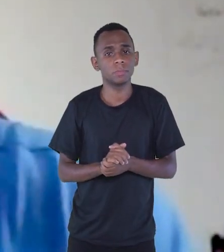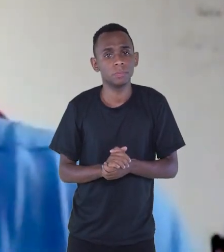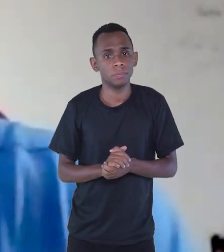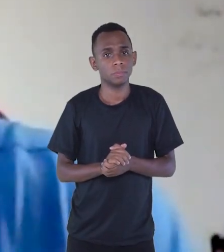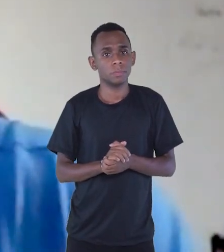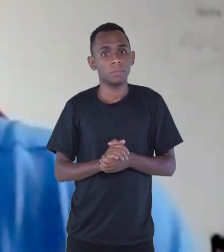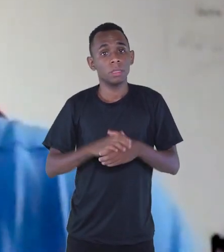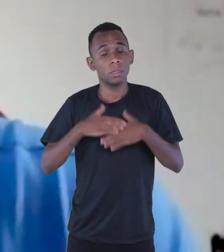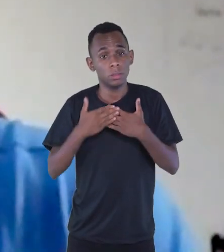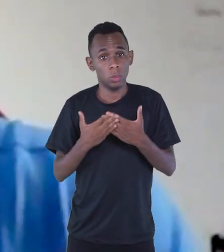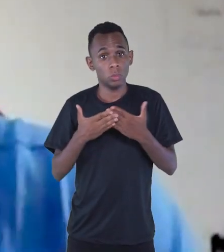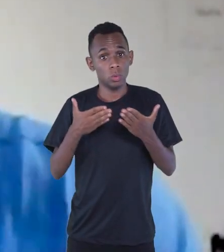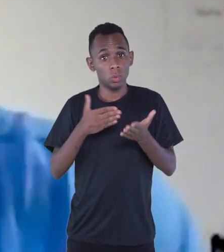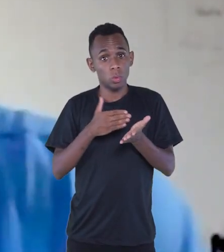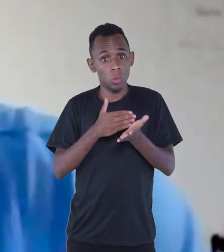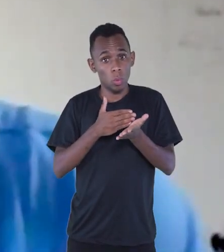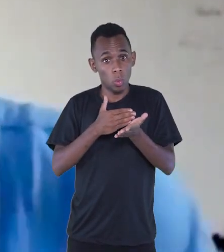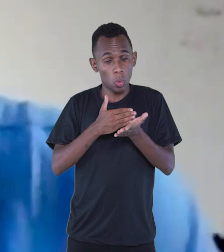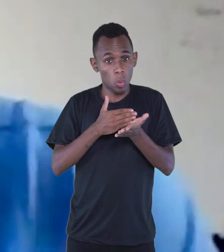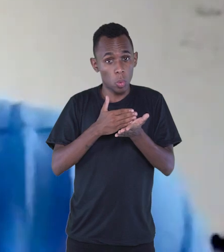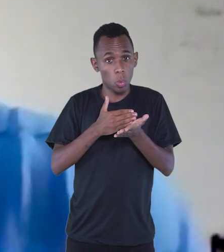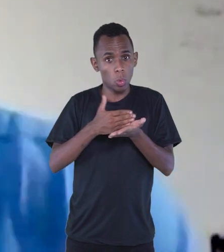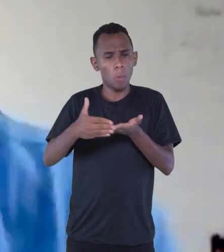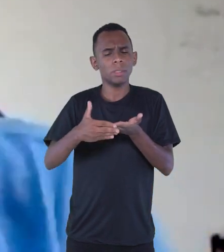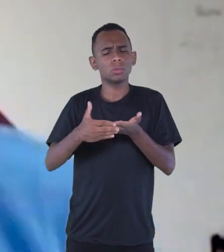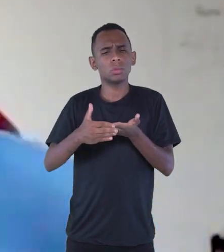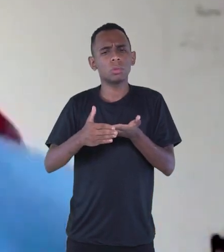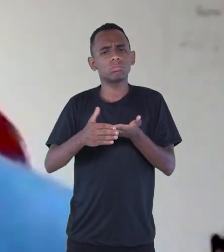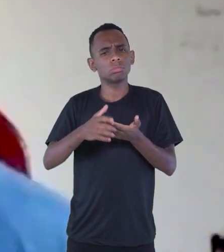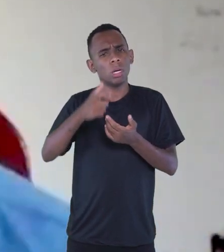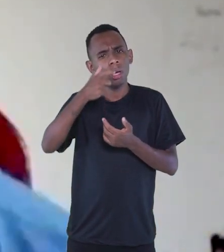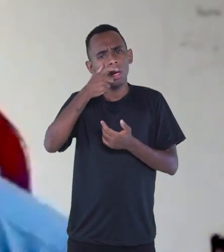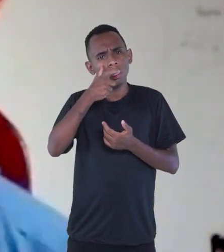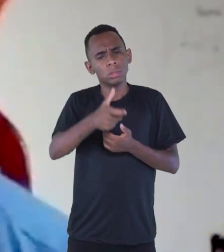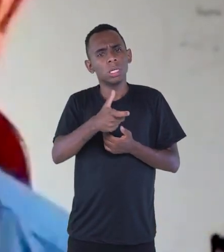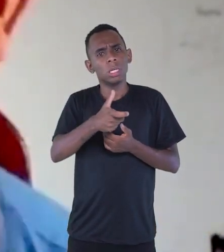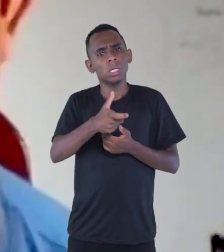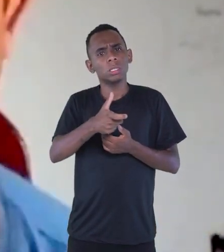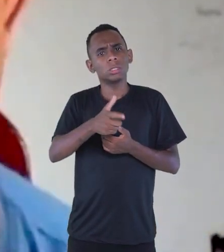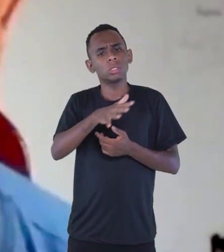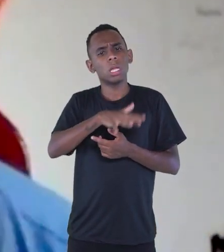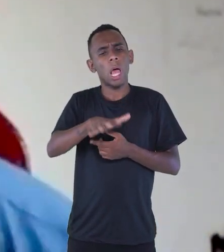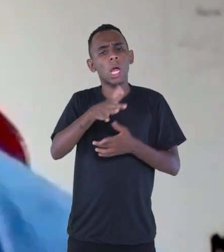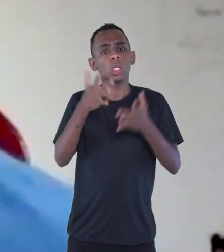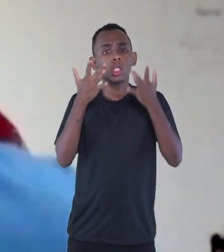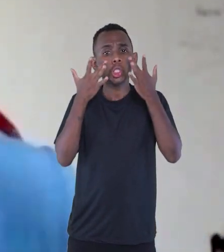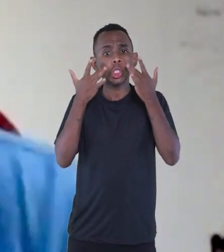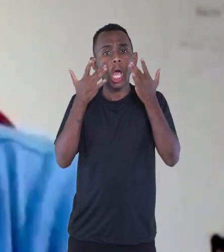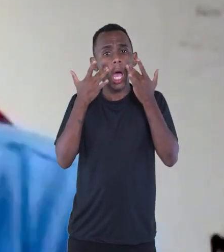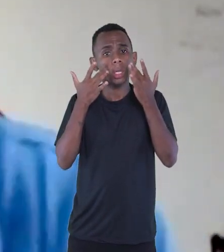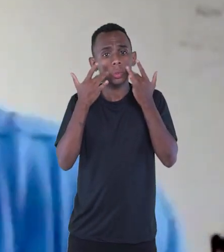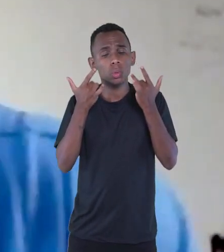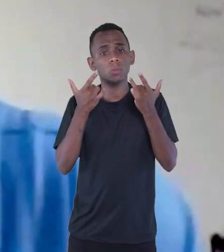a gente começou a tomar gosto maior pelo teatro e pela